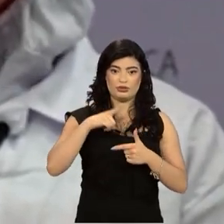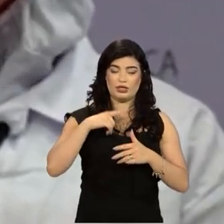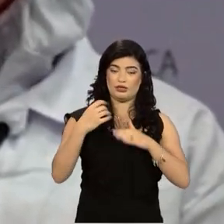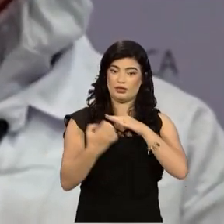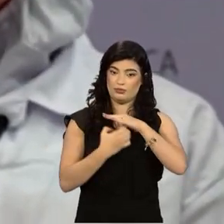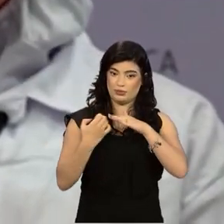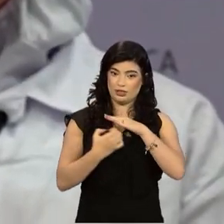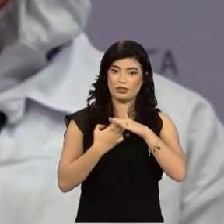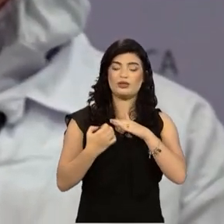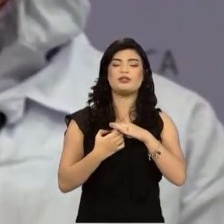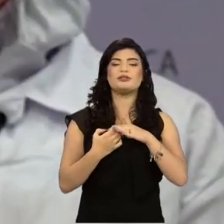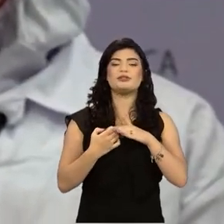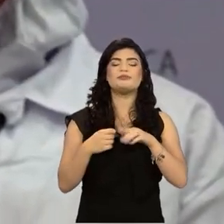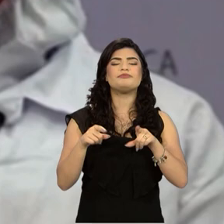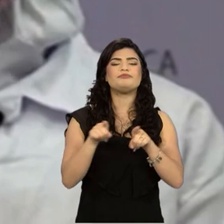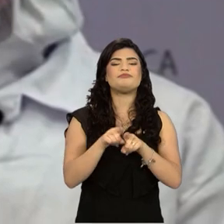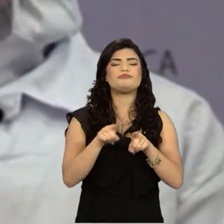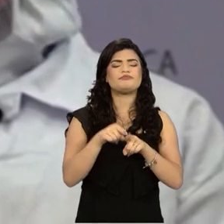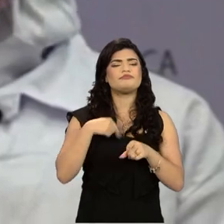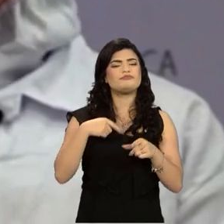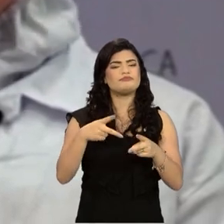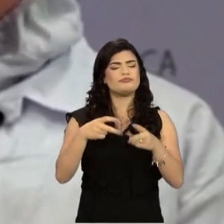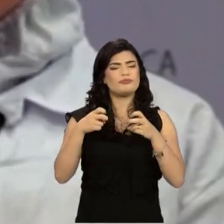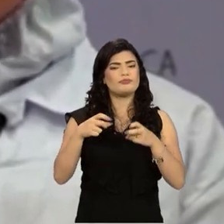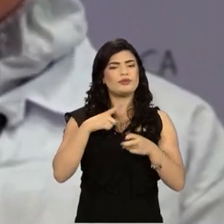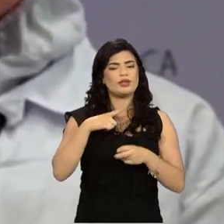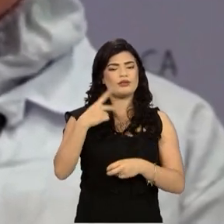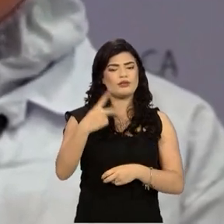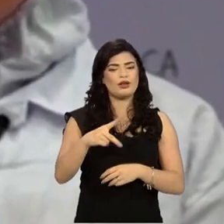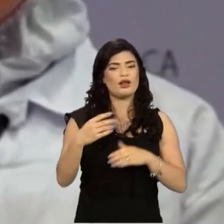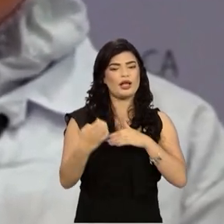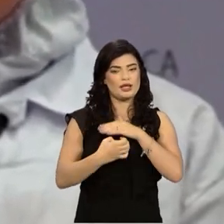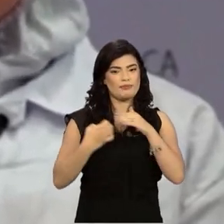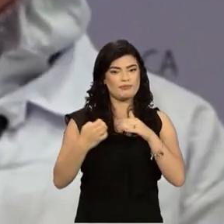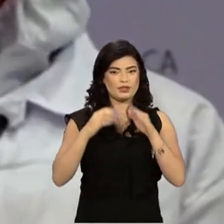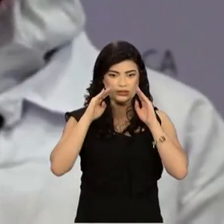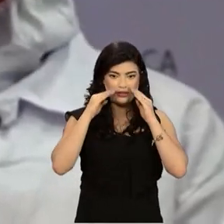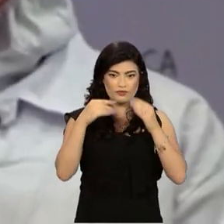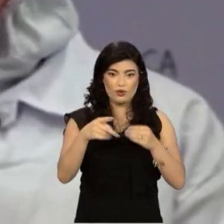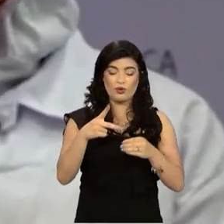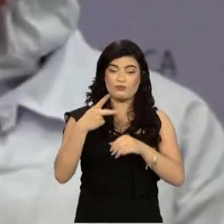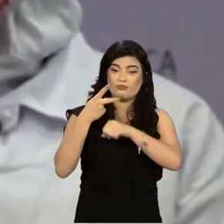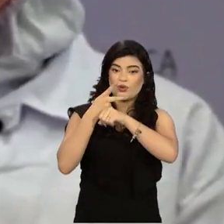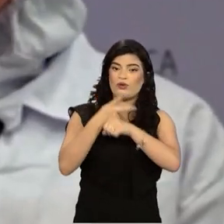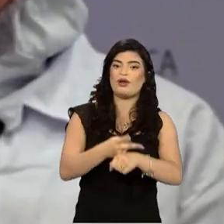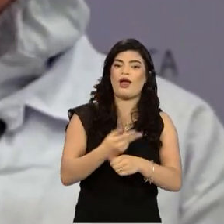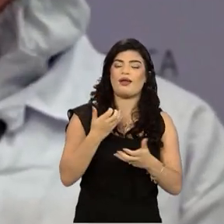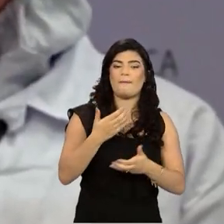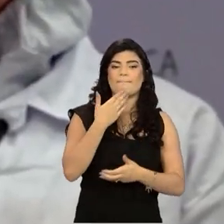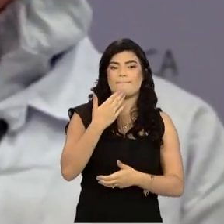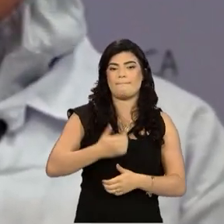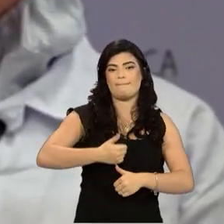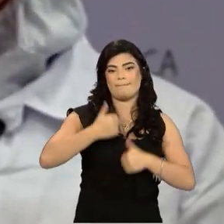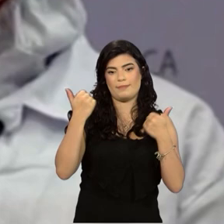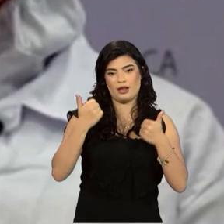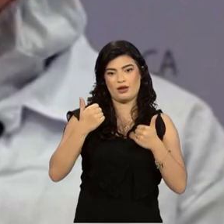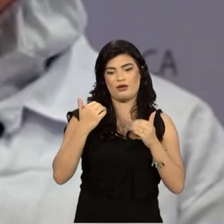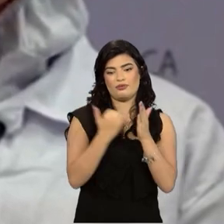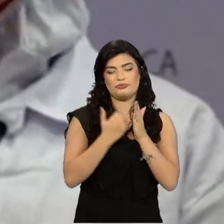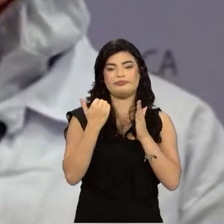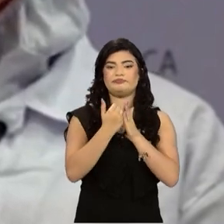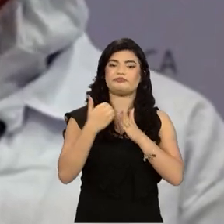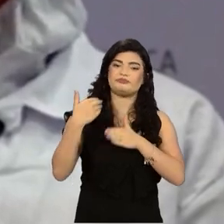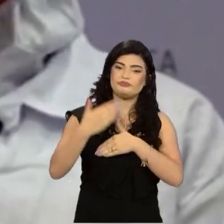empresa, e ver que a empresa em si, ela busca melhorar cada vez mais nos